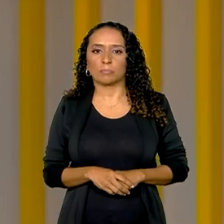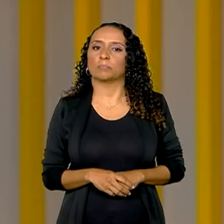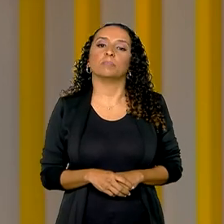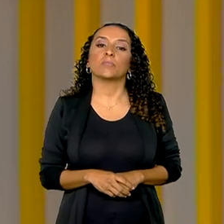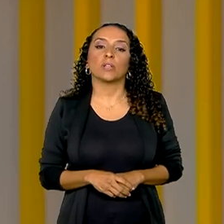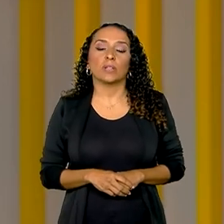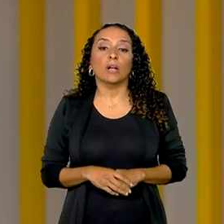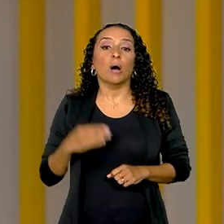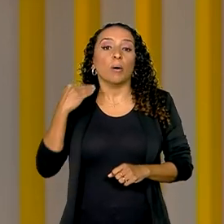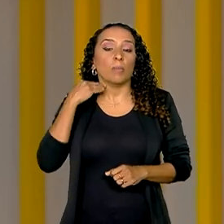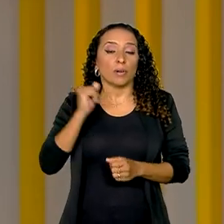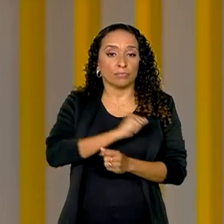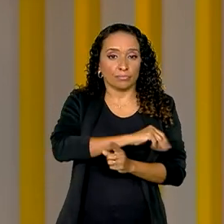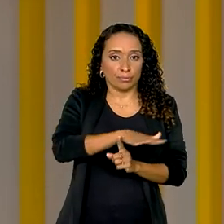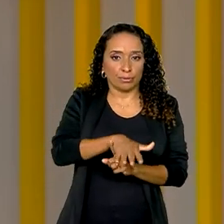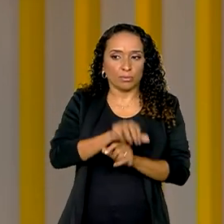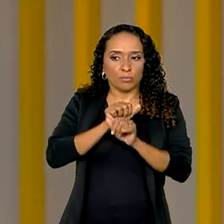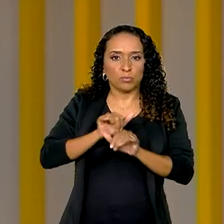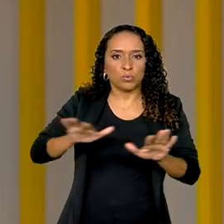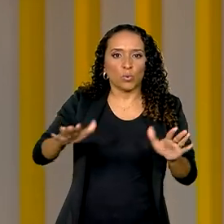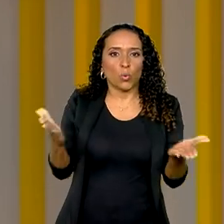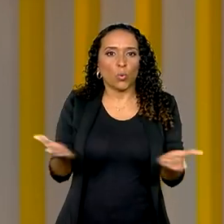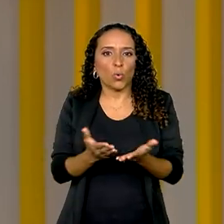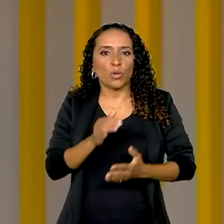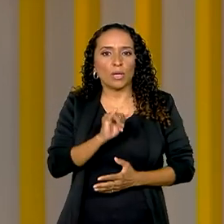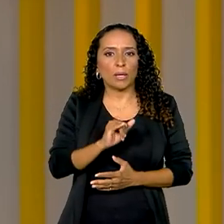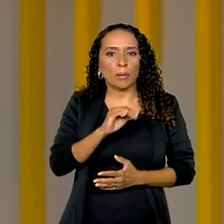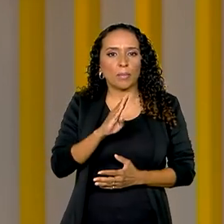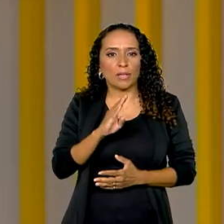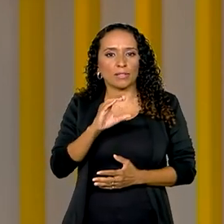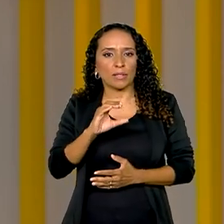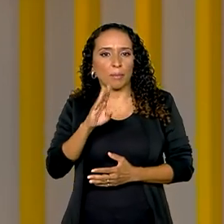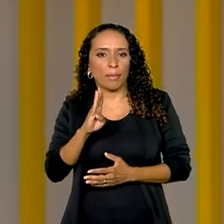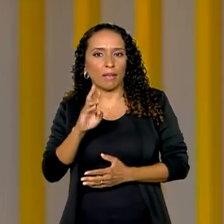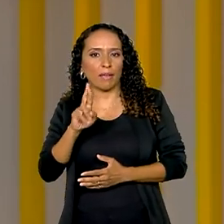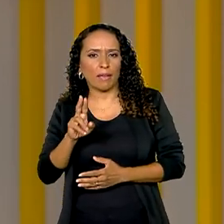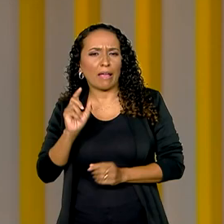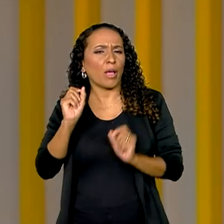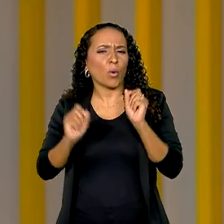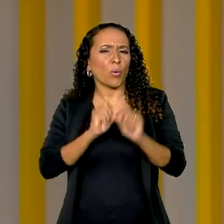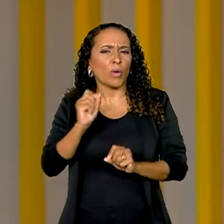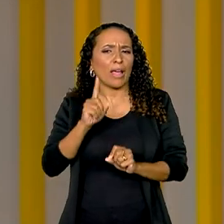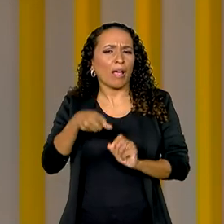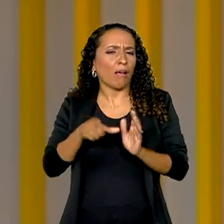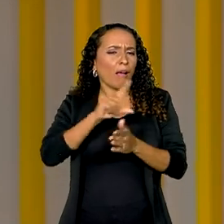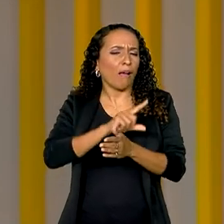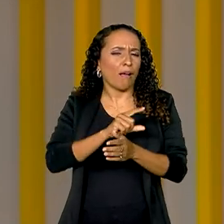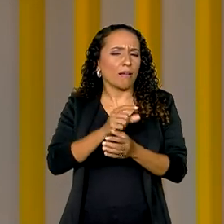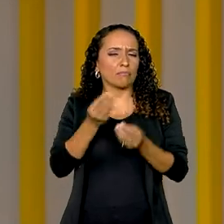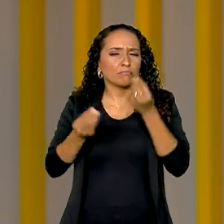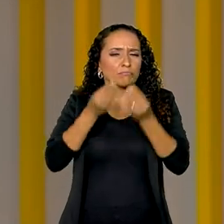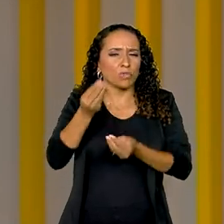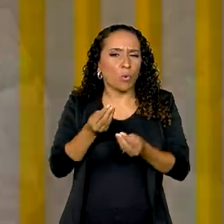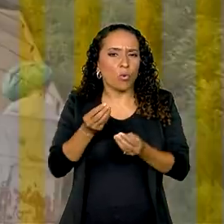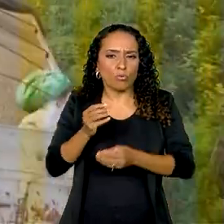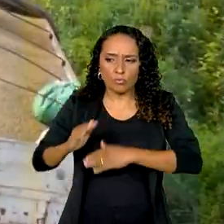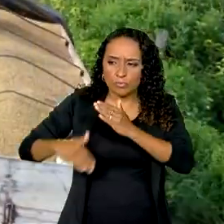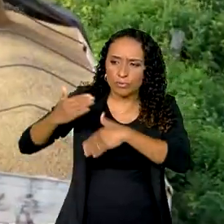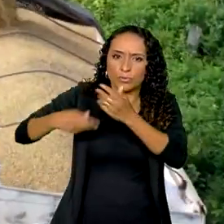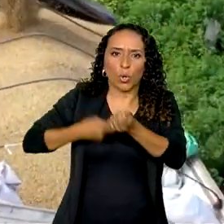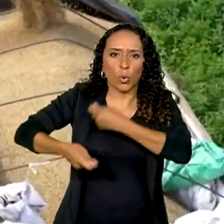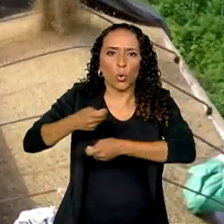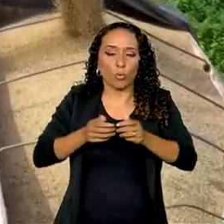E o Banco Central divulgou hoje o IBC-BR, que serve como uma prévia do crescimento econômico do país num